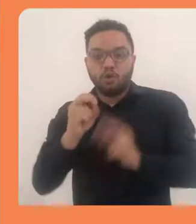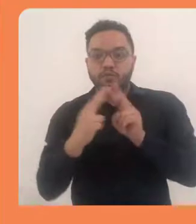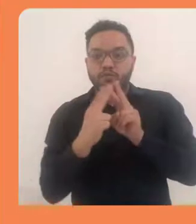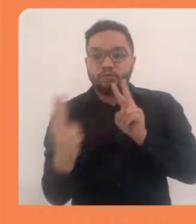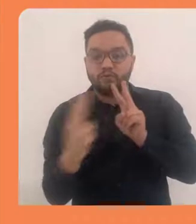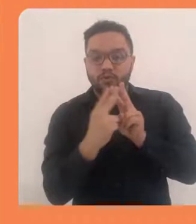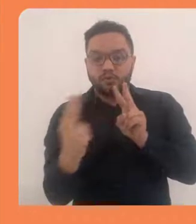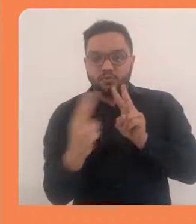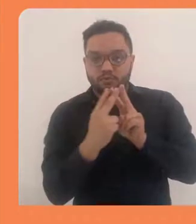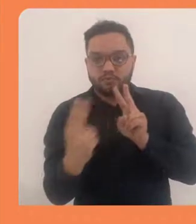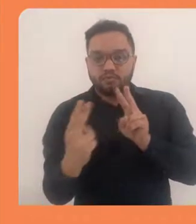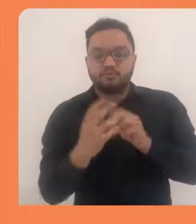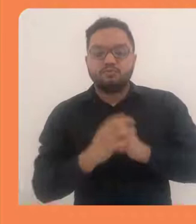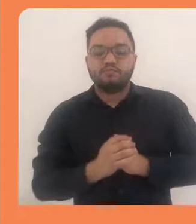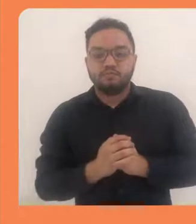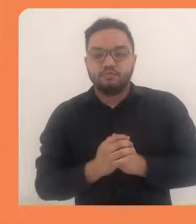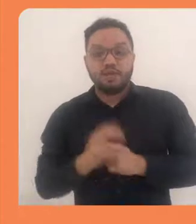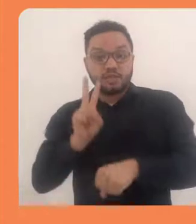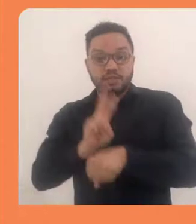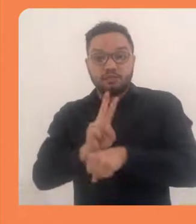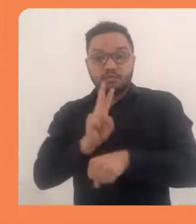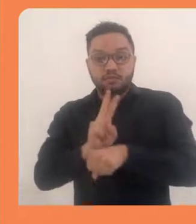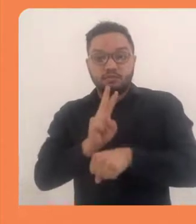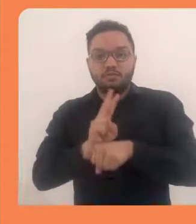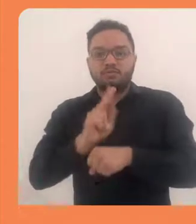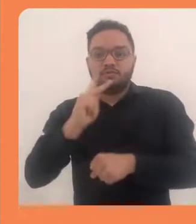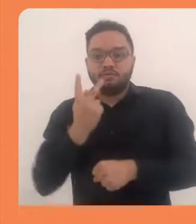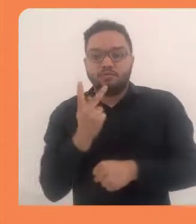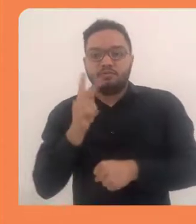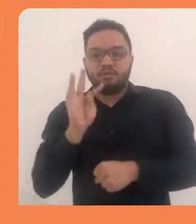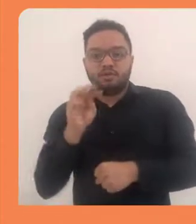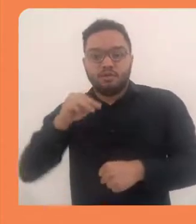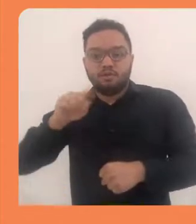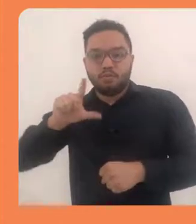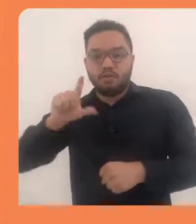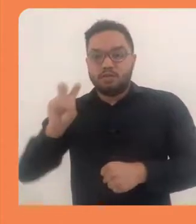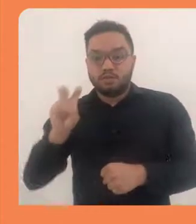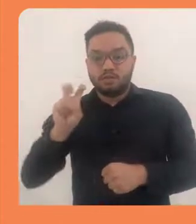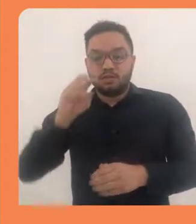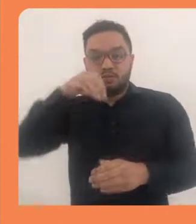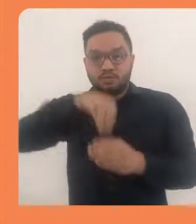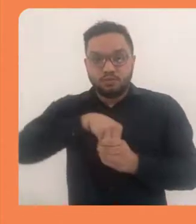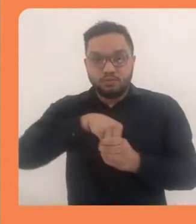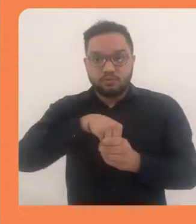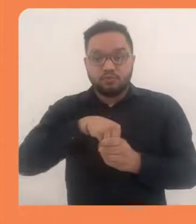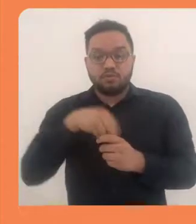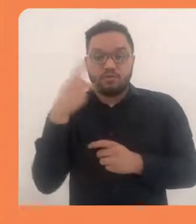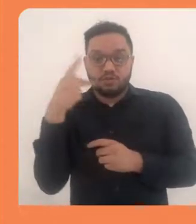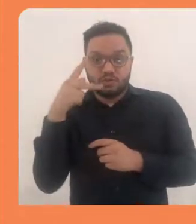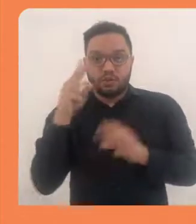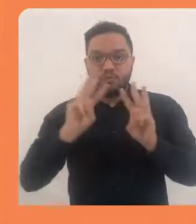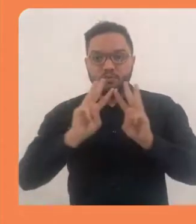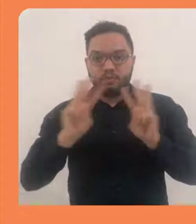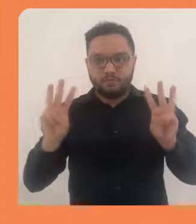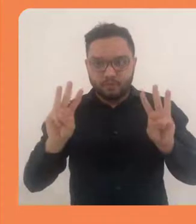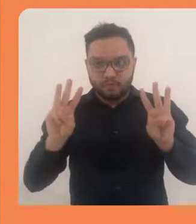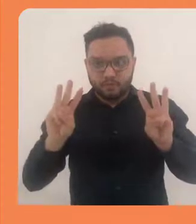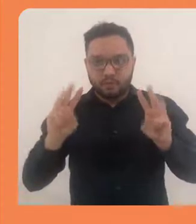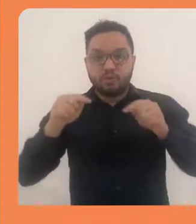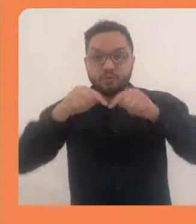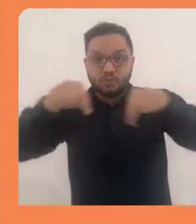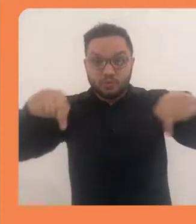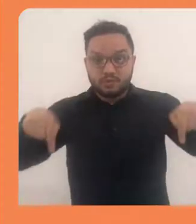Olá, vídeo vou mostrar como incluir um laboratório virtual, uma